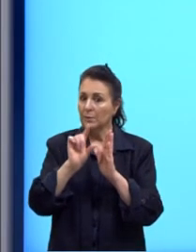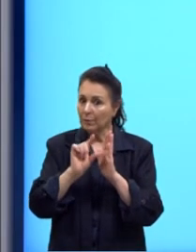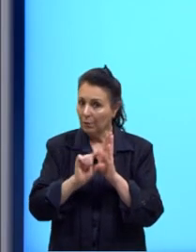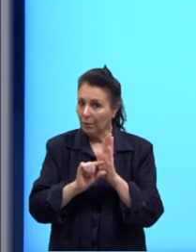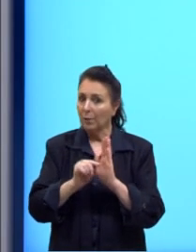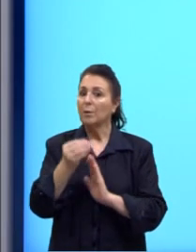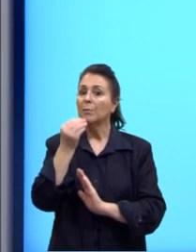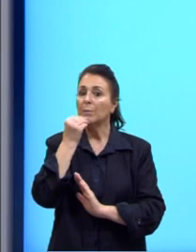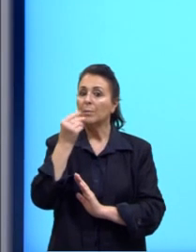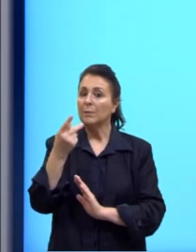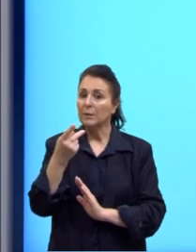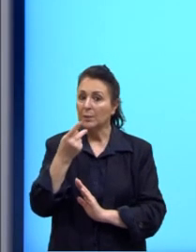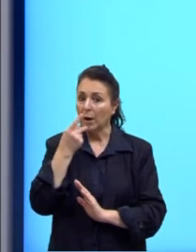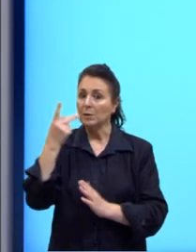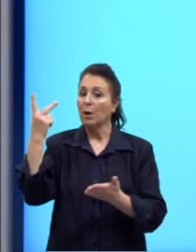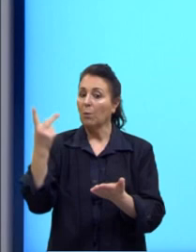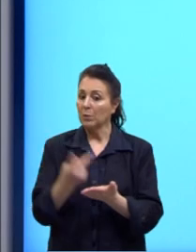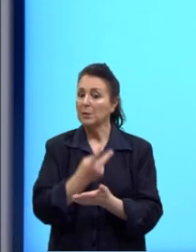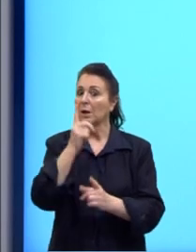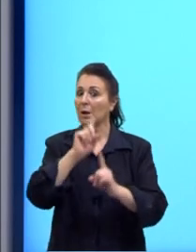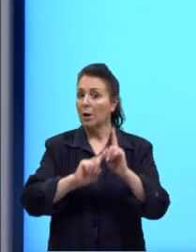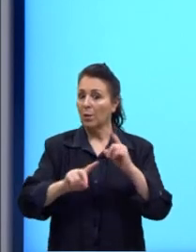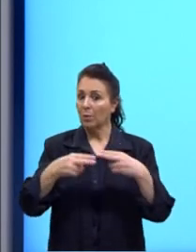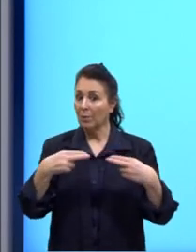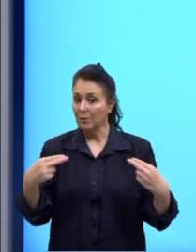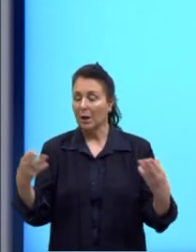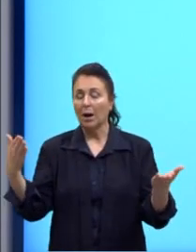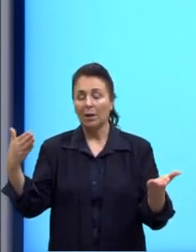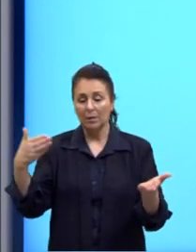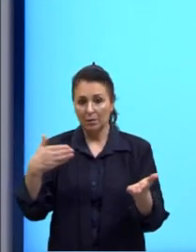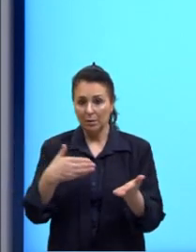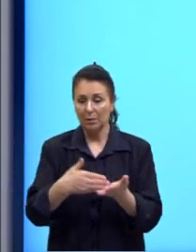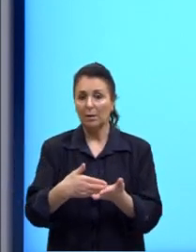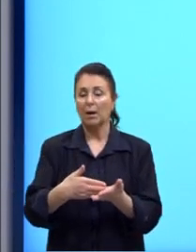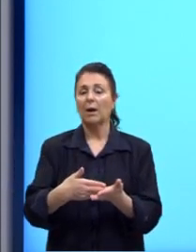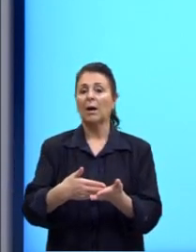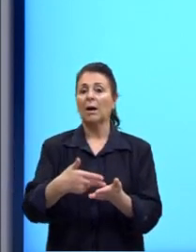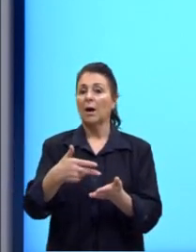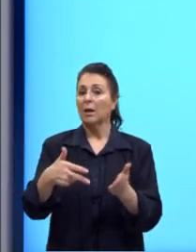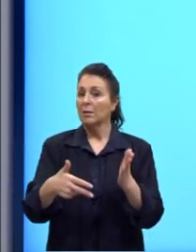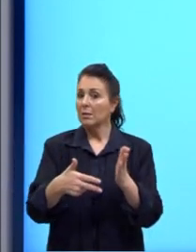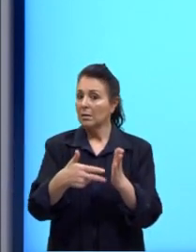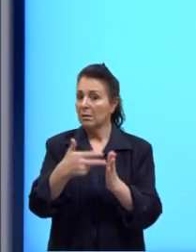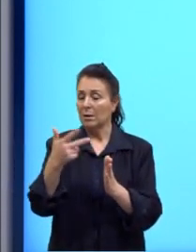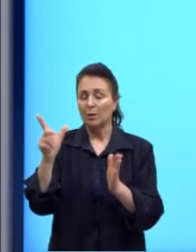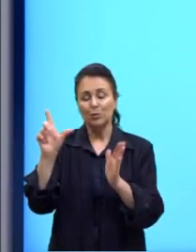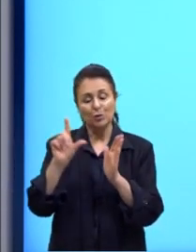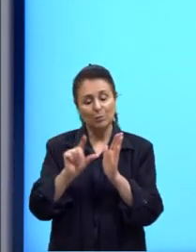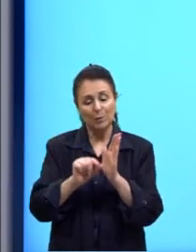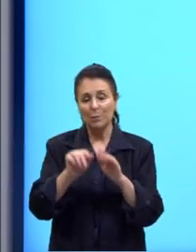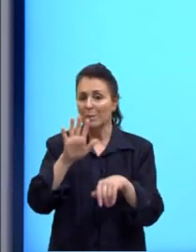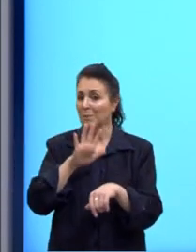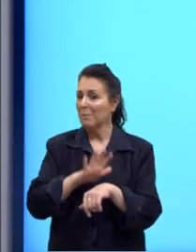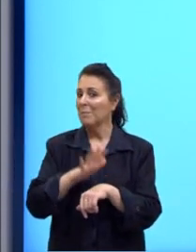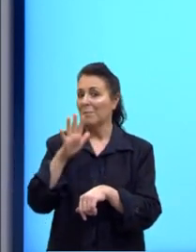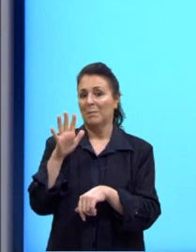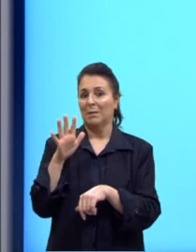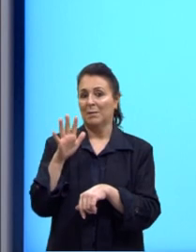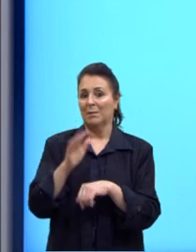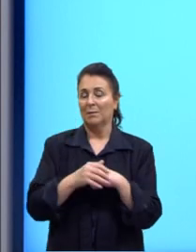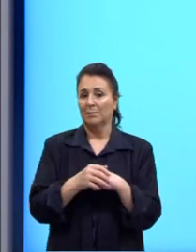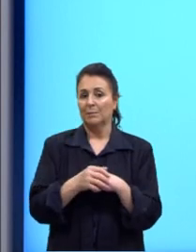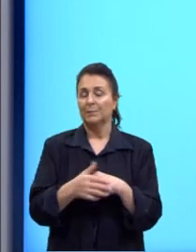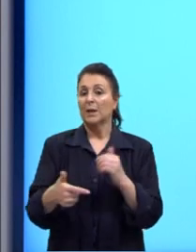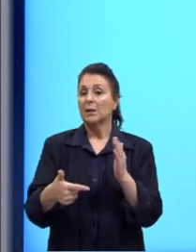a probabilidade de algo acontecer. Até chegar lá na terceira, que a probabilidade ainda é menor. Na segunda, o que que eu tenho?